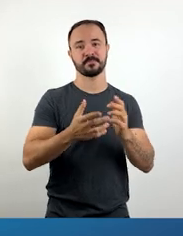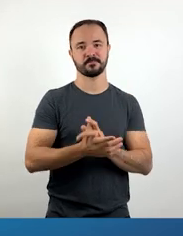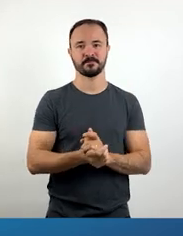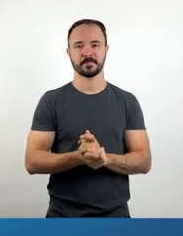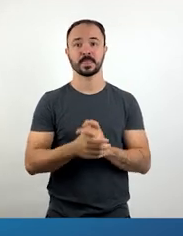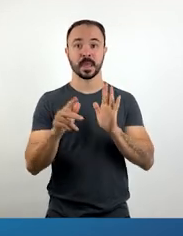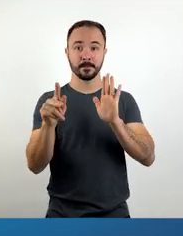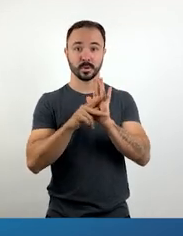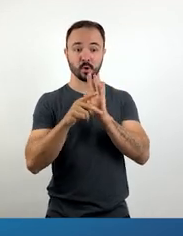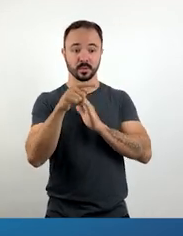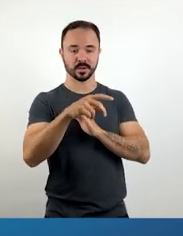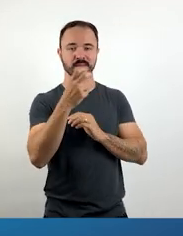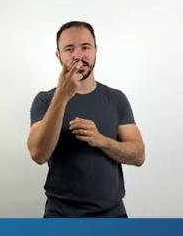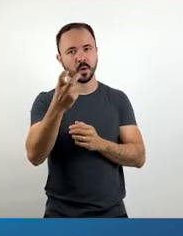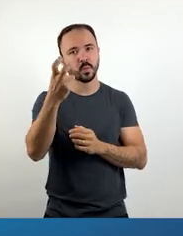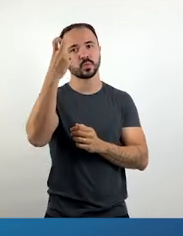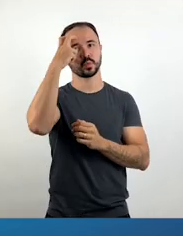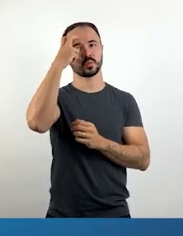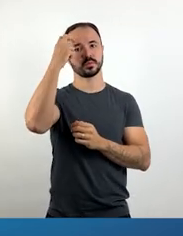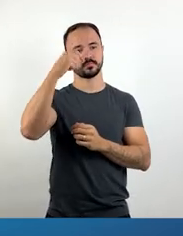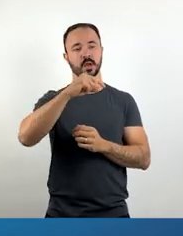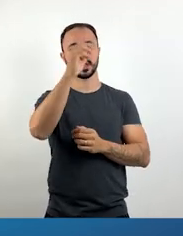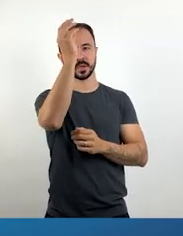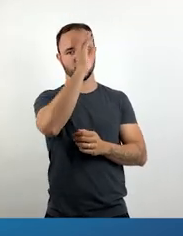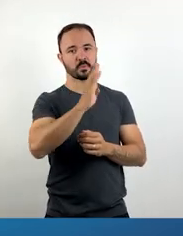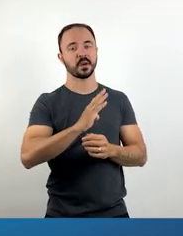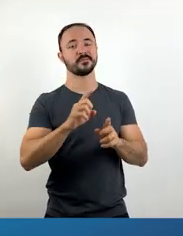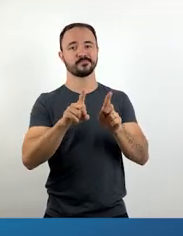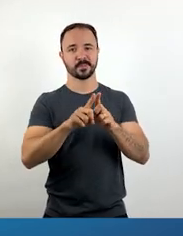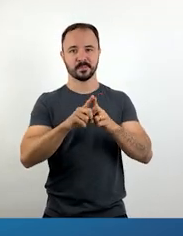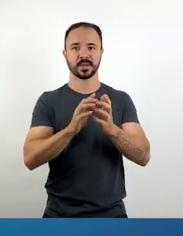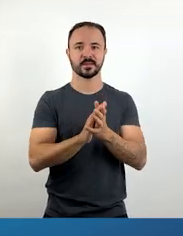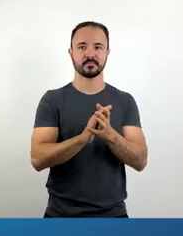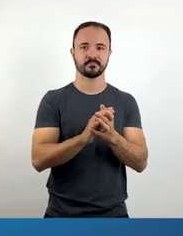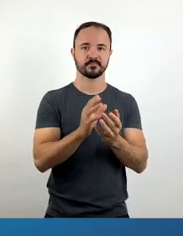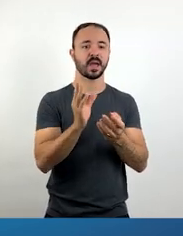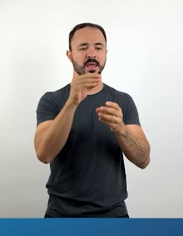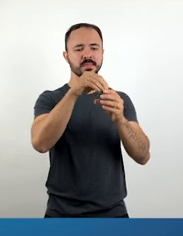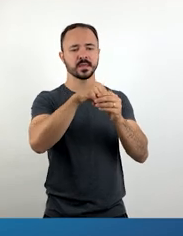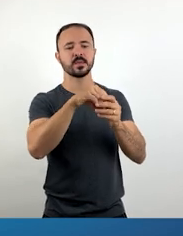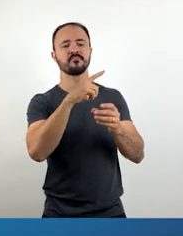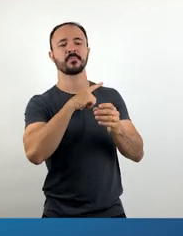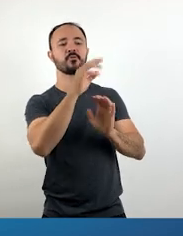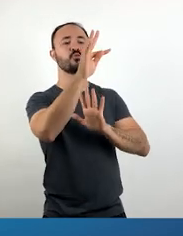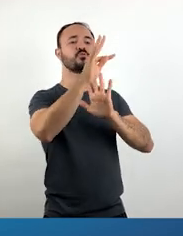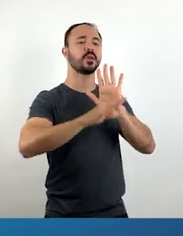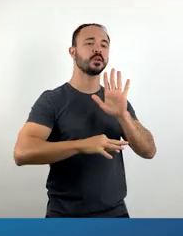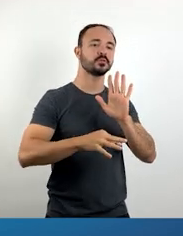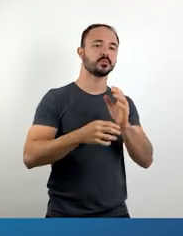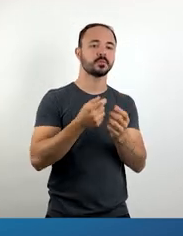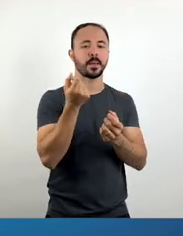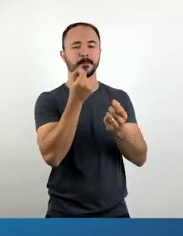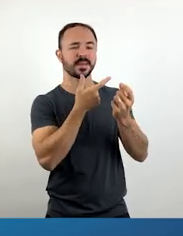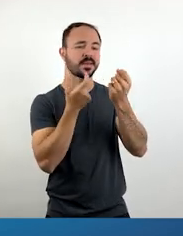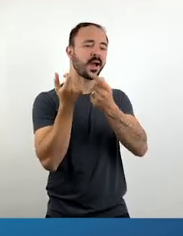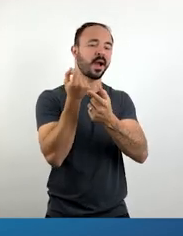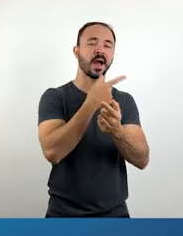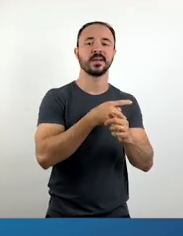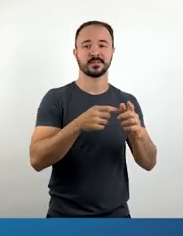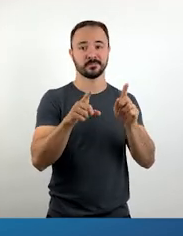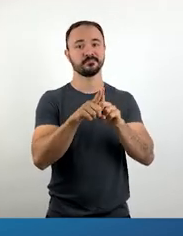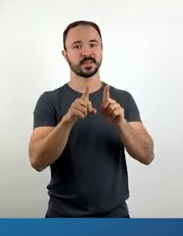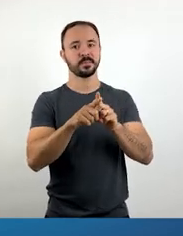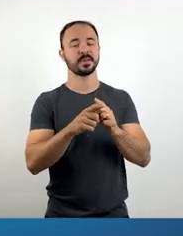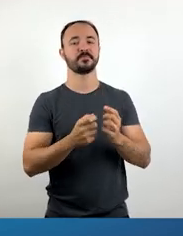cultura popular e, em geral, mesclam humor e ironia com uma abordagem crítica de questões mais presentes no cotidiano